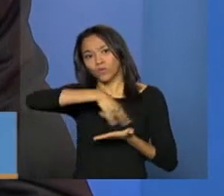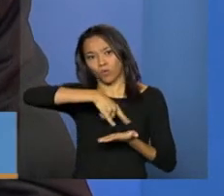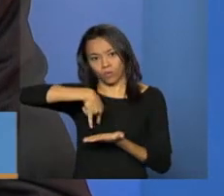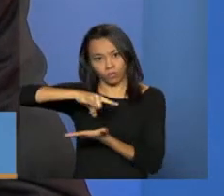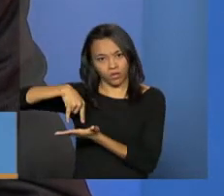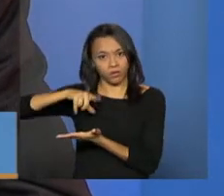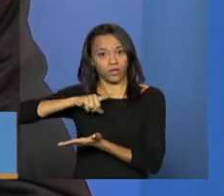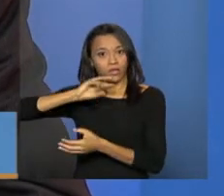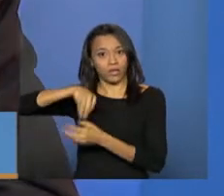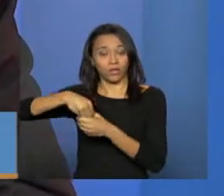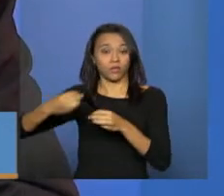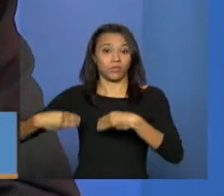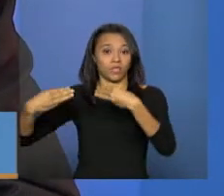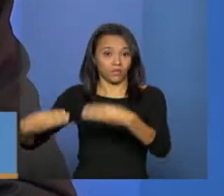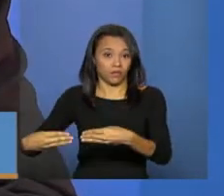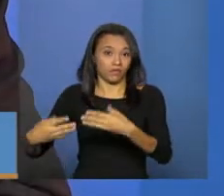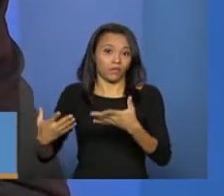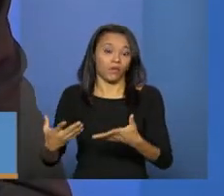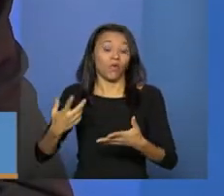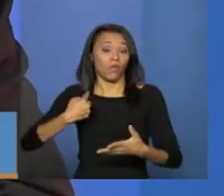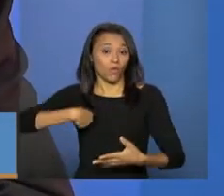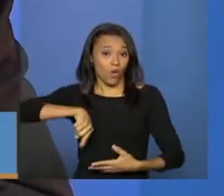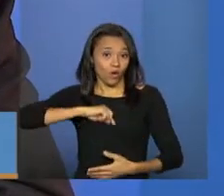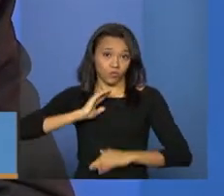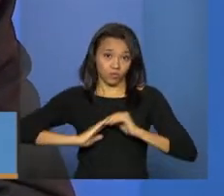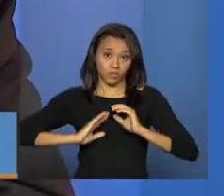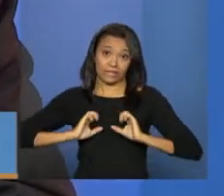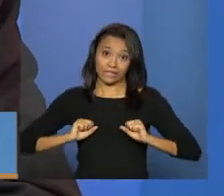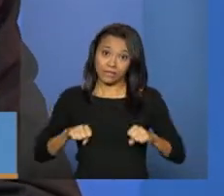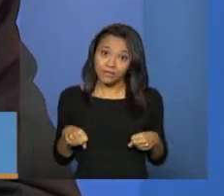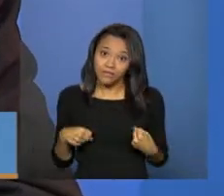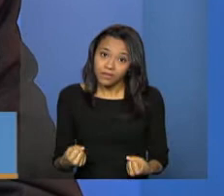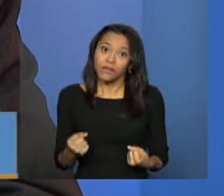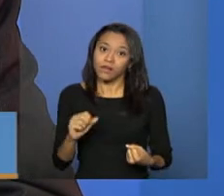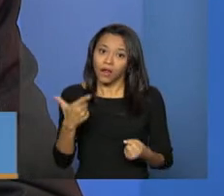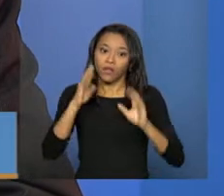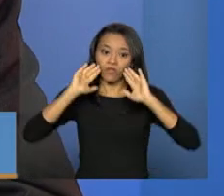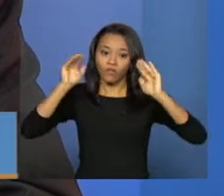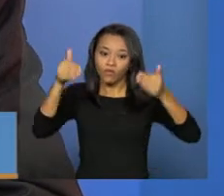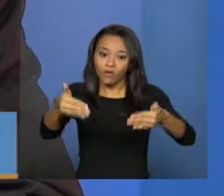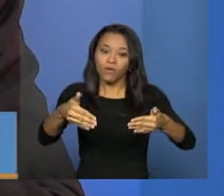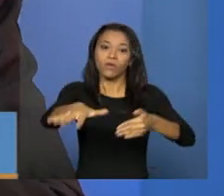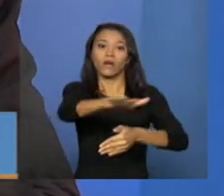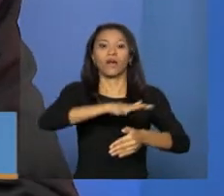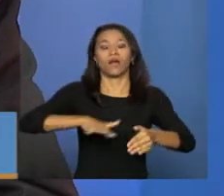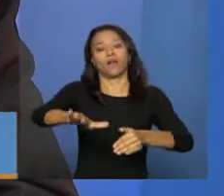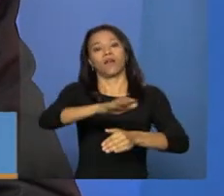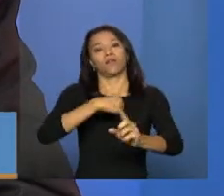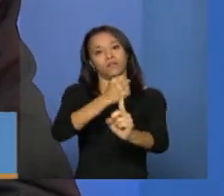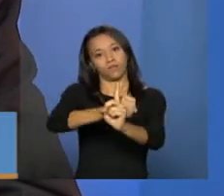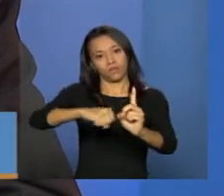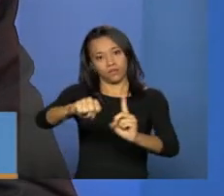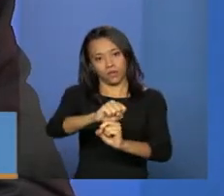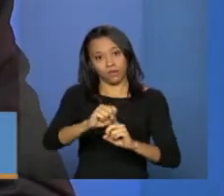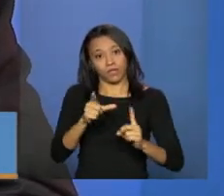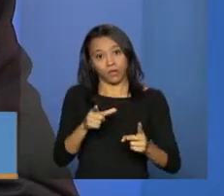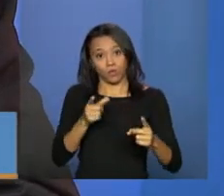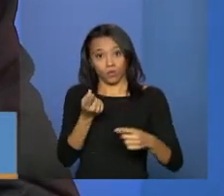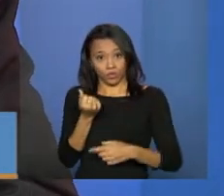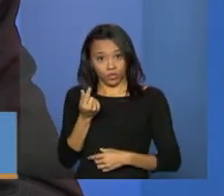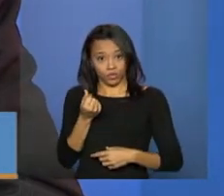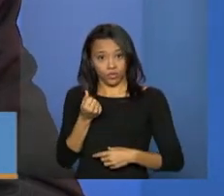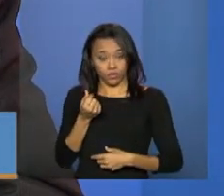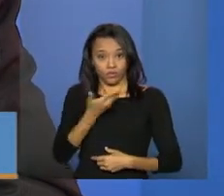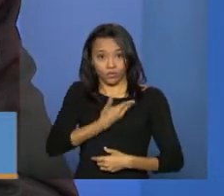Todo o esforço nosso é para profissionalizar a área da assistência social. O cofinanciamento federal é